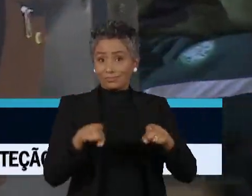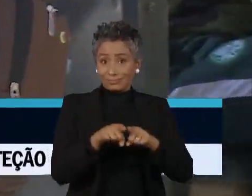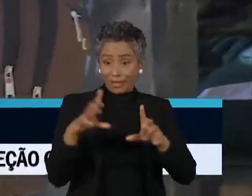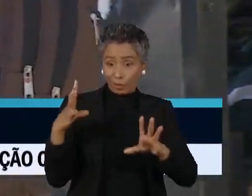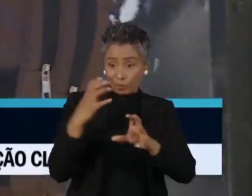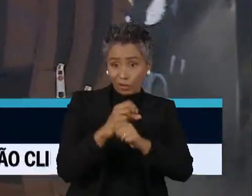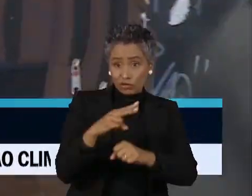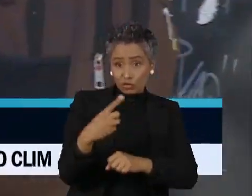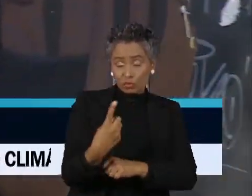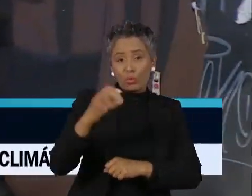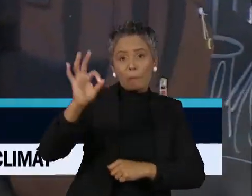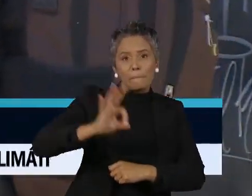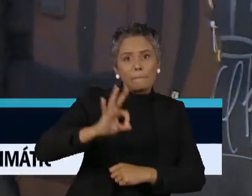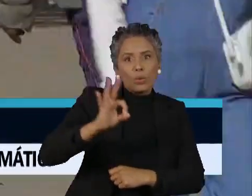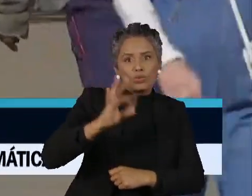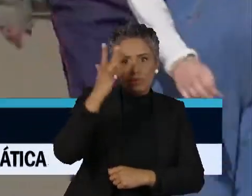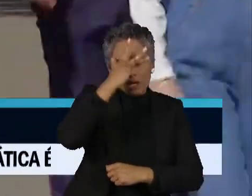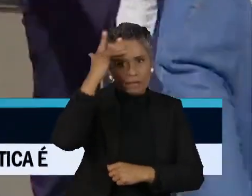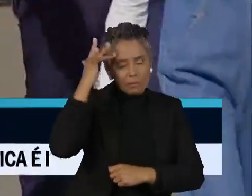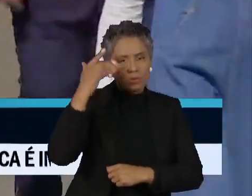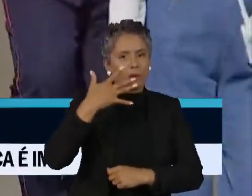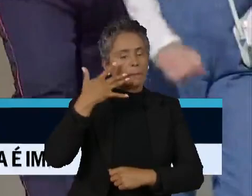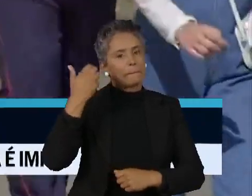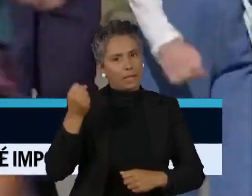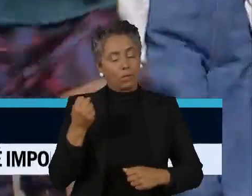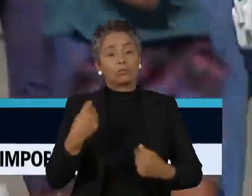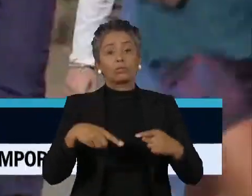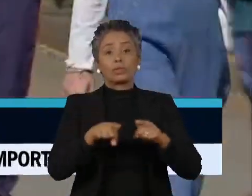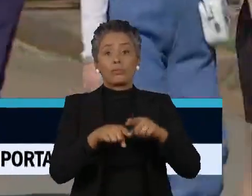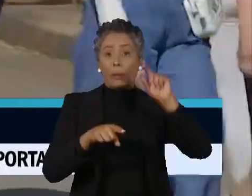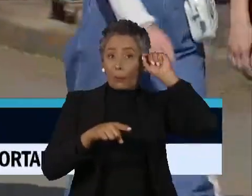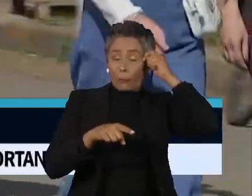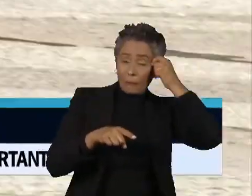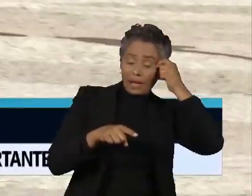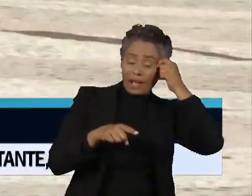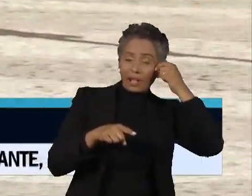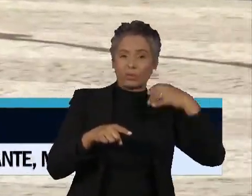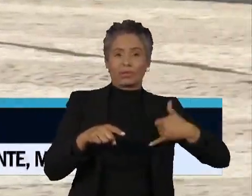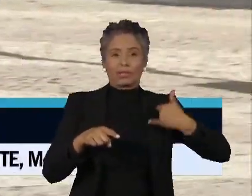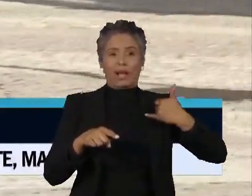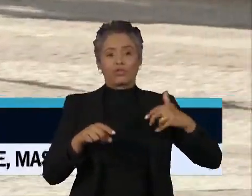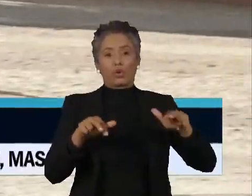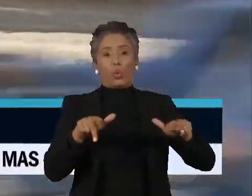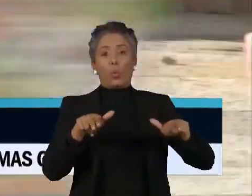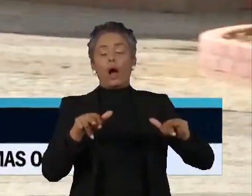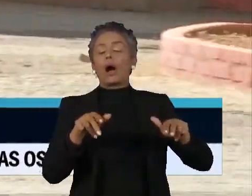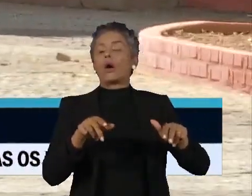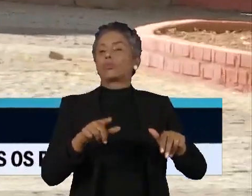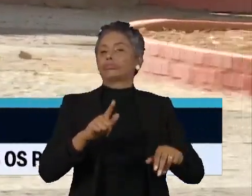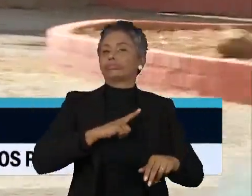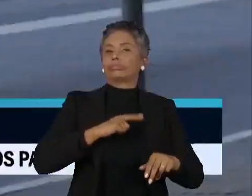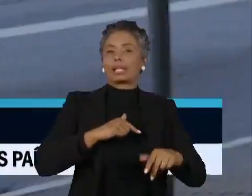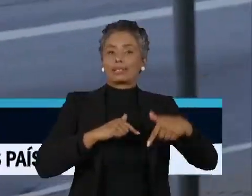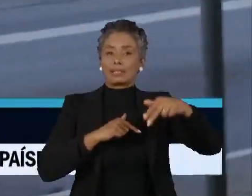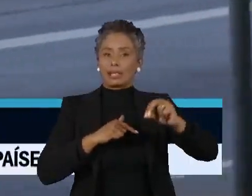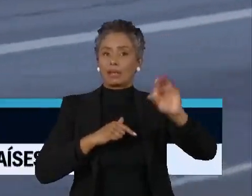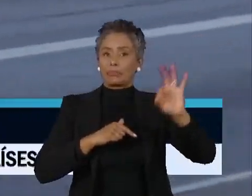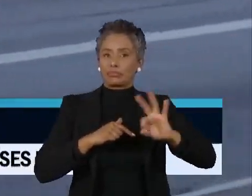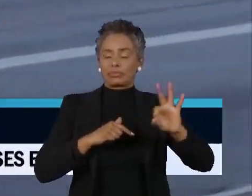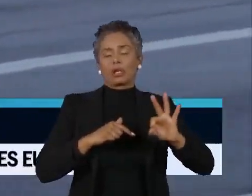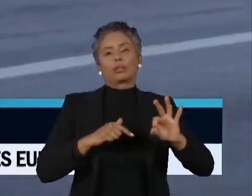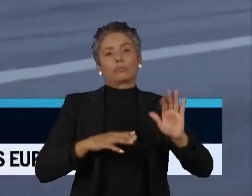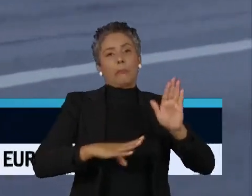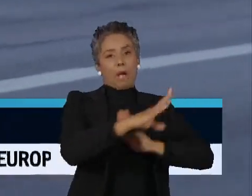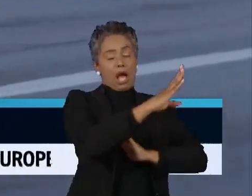dos homens brancos acima dos 80 anos. Entre os negros da mesma faixa etária, o índice passa dos 70%. Na